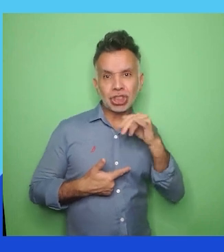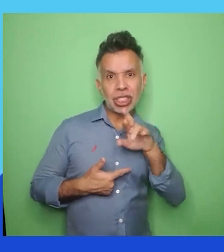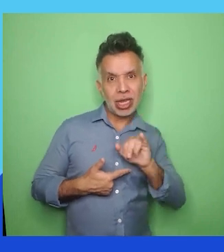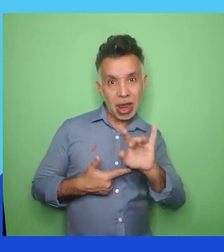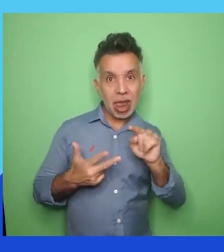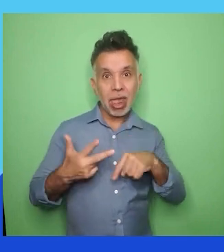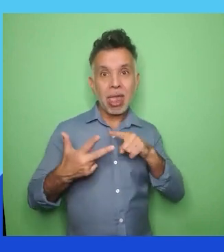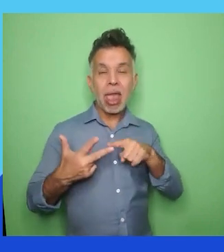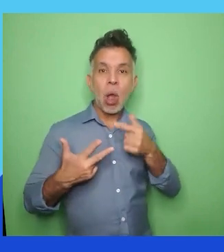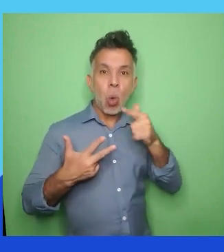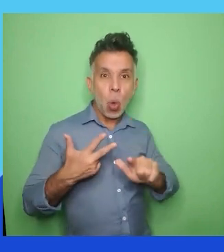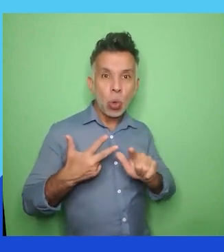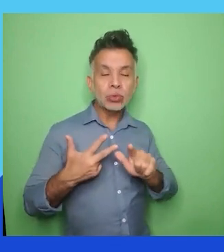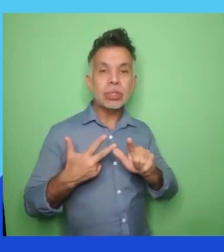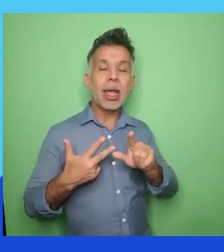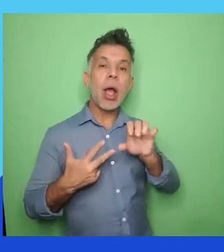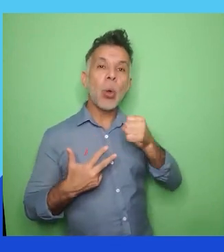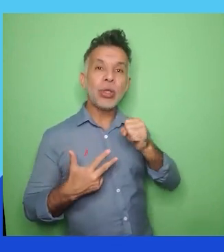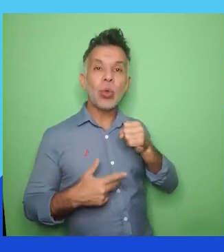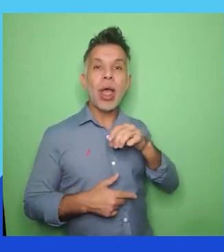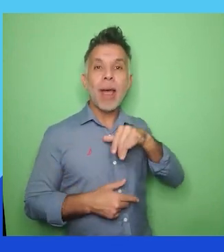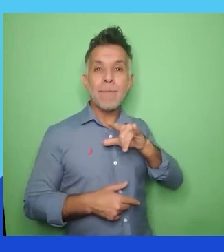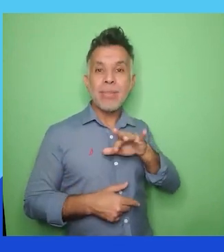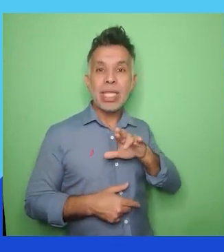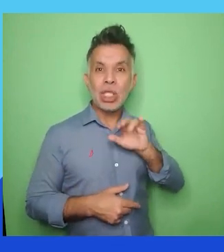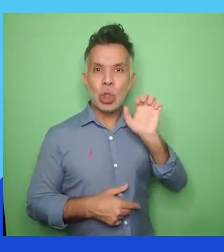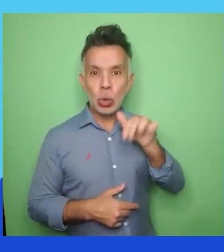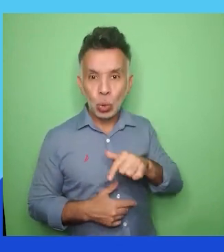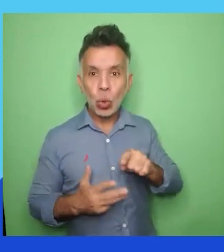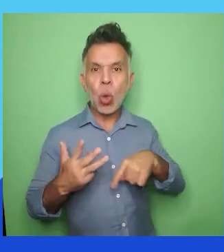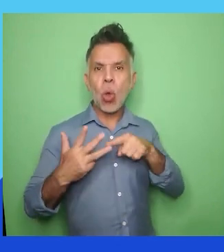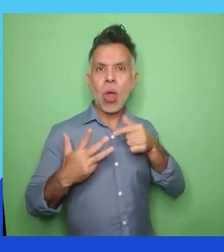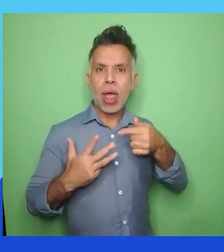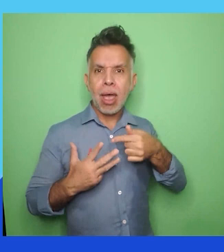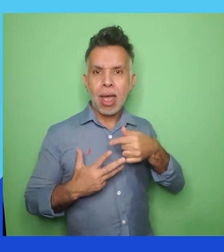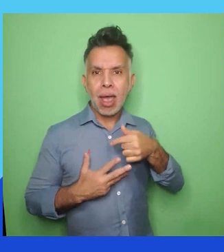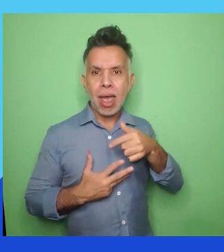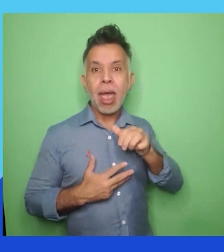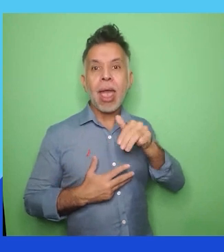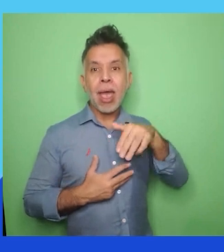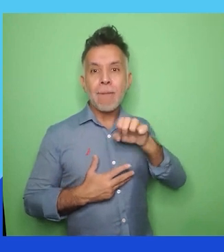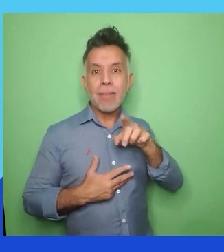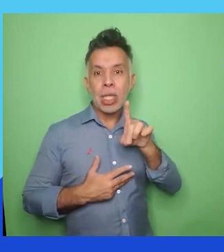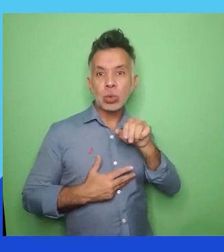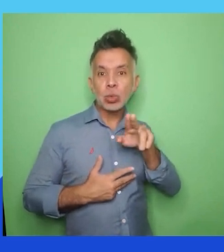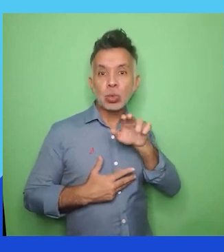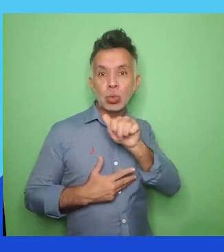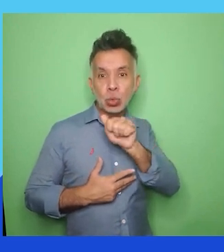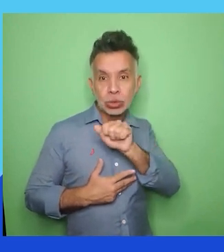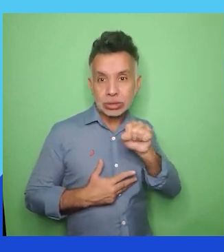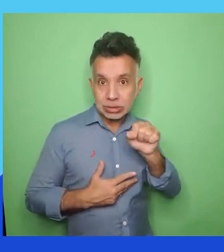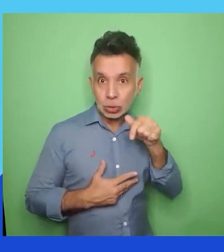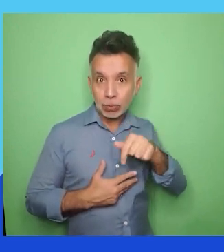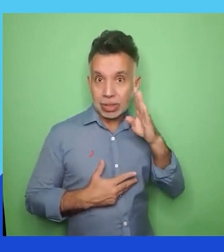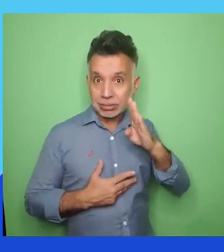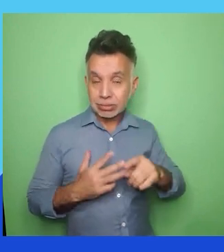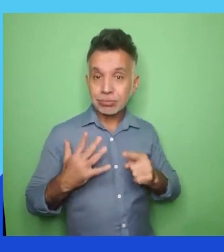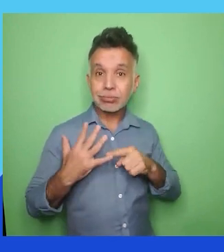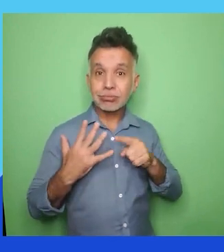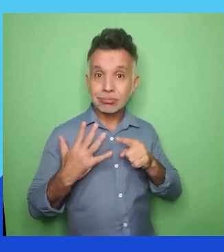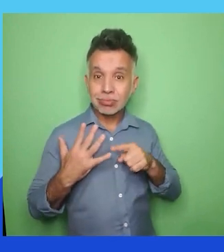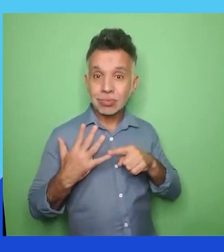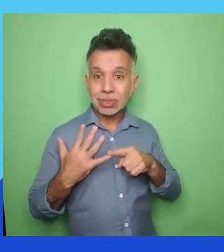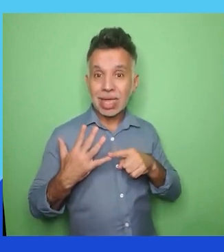Amêndoas do Brasil, recebendo a sua premiação. E as Telas Pharma Brasil, parabéns!